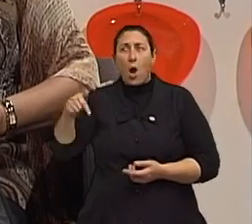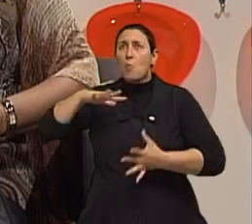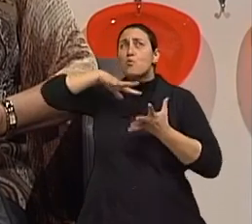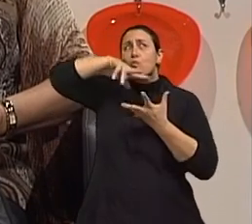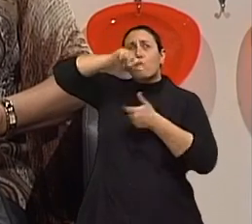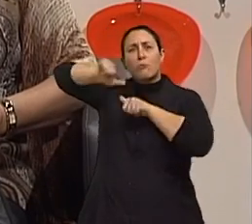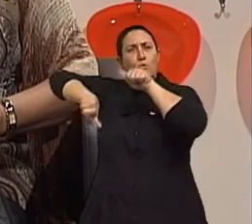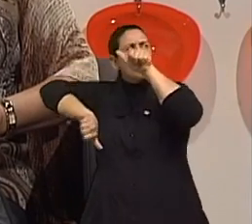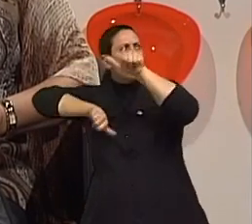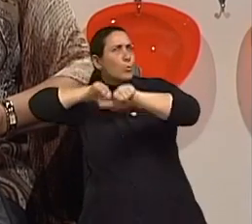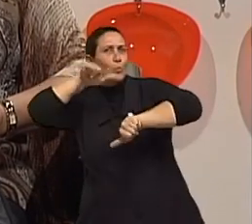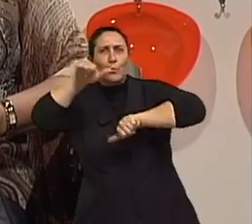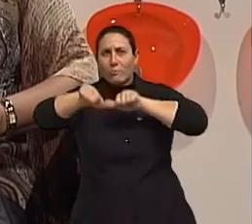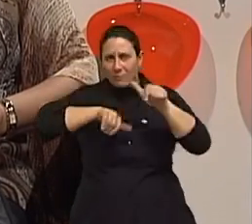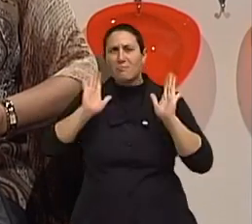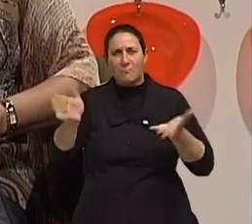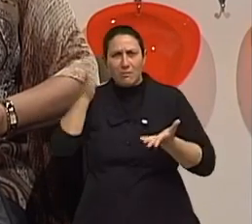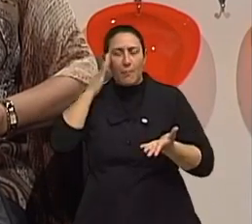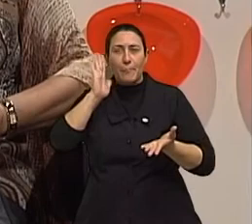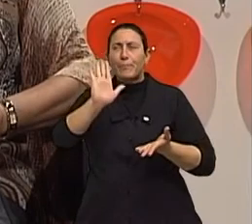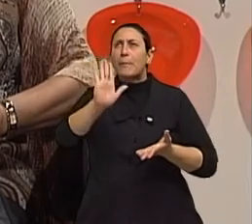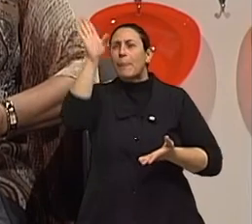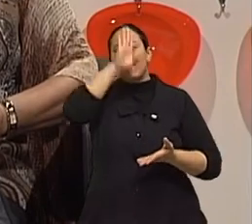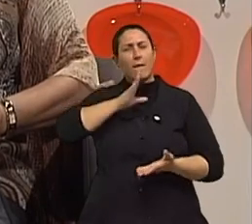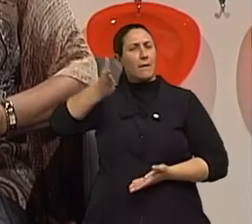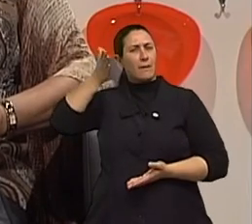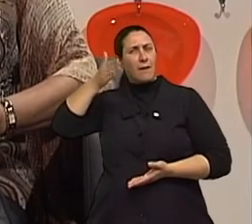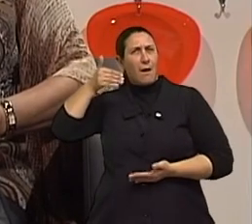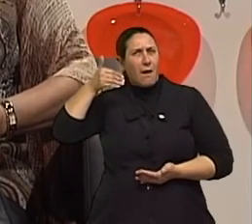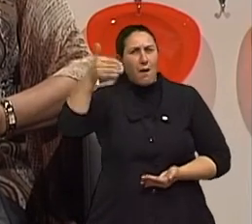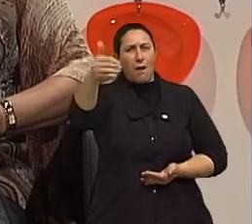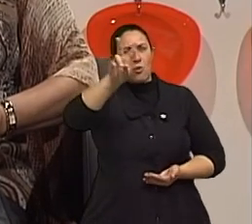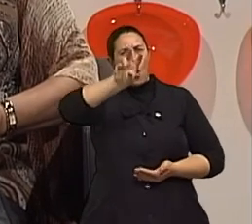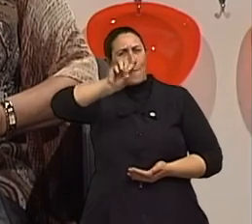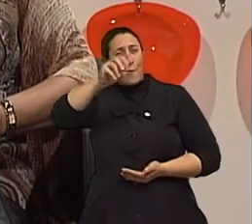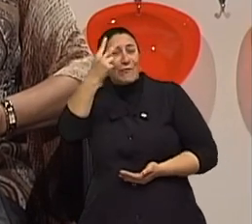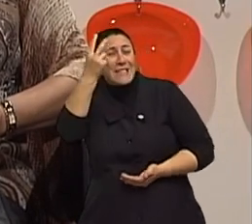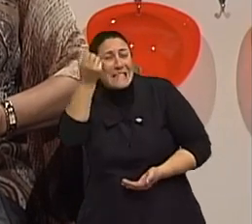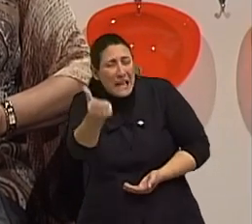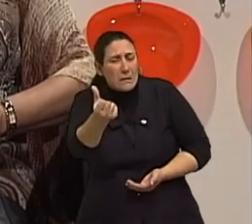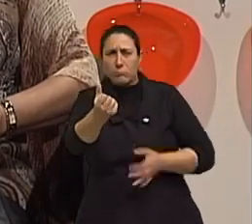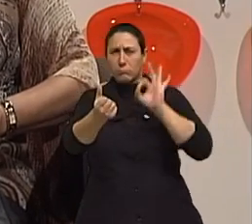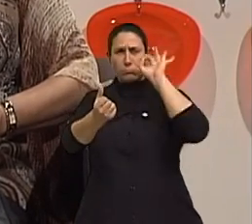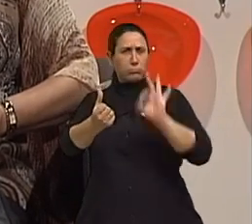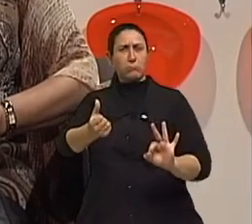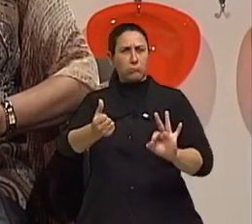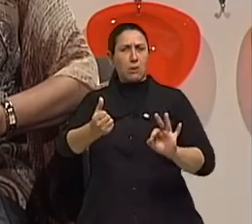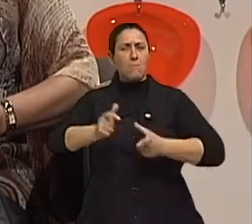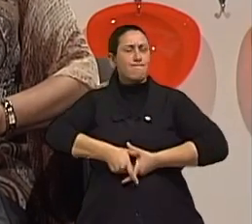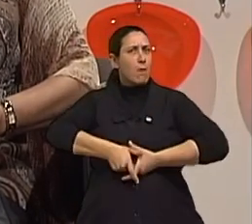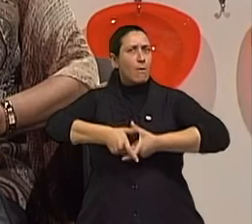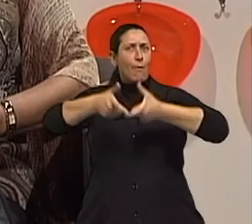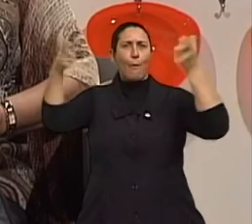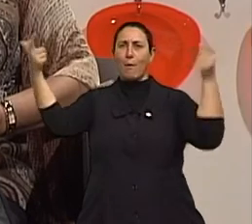vertiginosamente. O Brasil em 2026 será o sexto país em número de idosos.